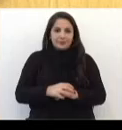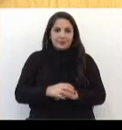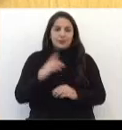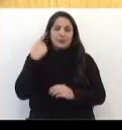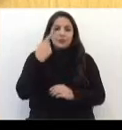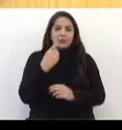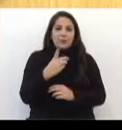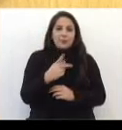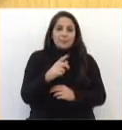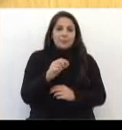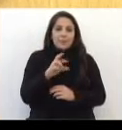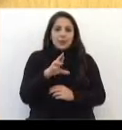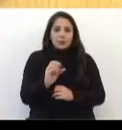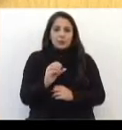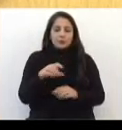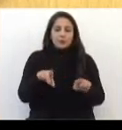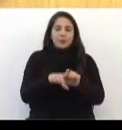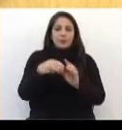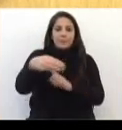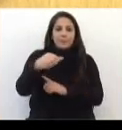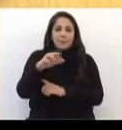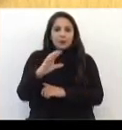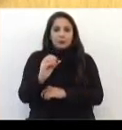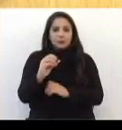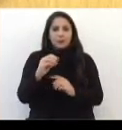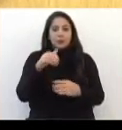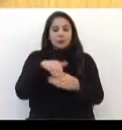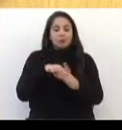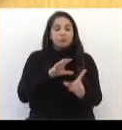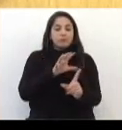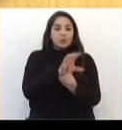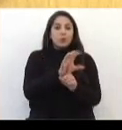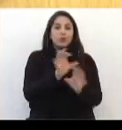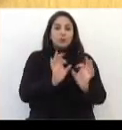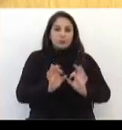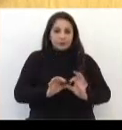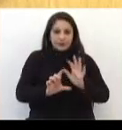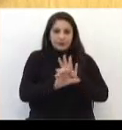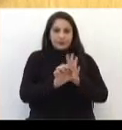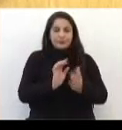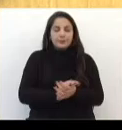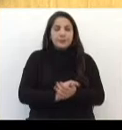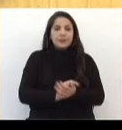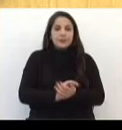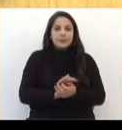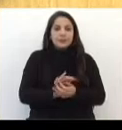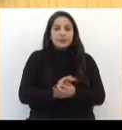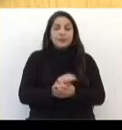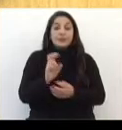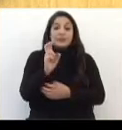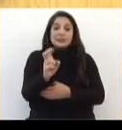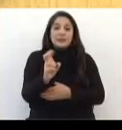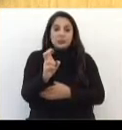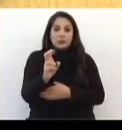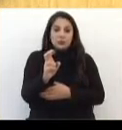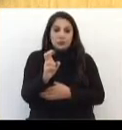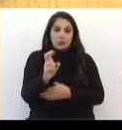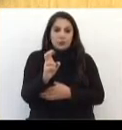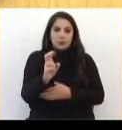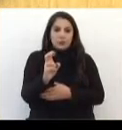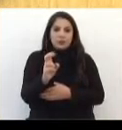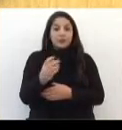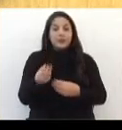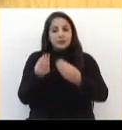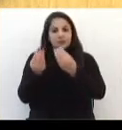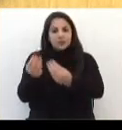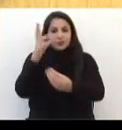Danelli E Marcos da Silva Votaram contra o projeto de lei Ainda assim, por decisão da maioria Ele será remitido ao Poder